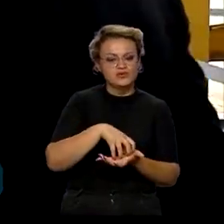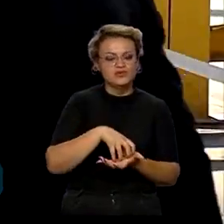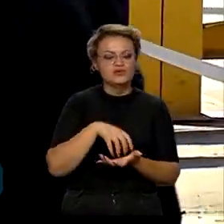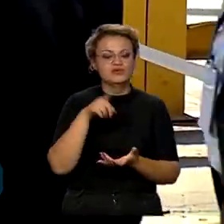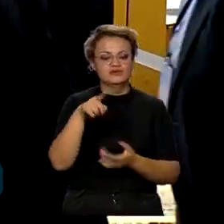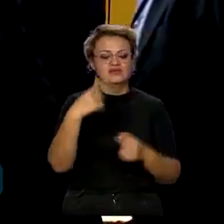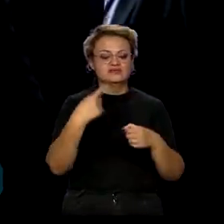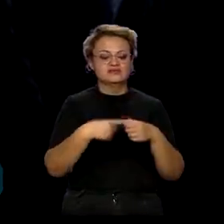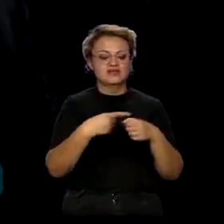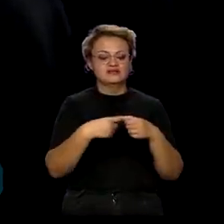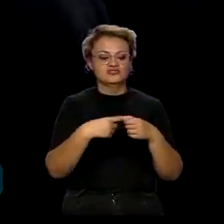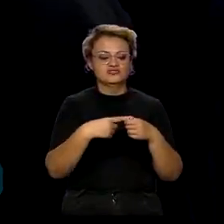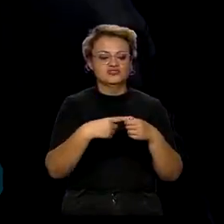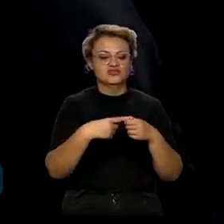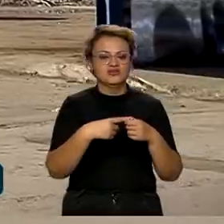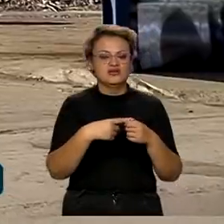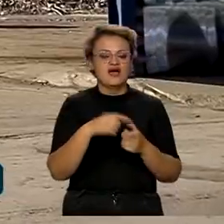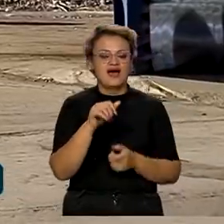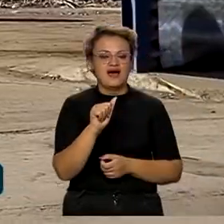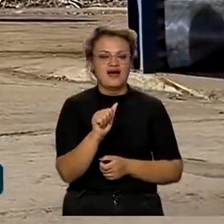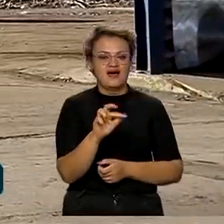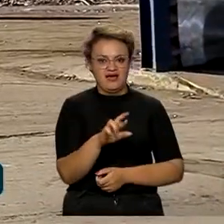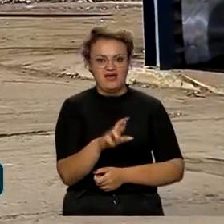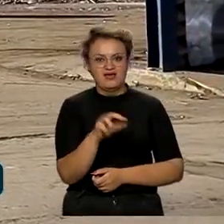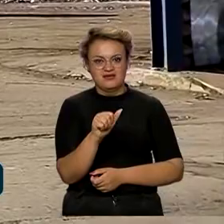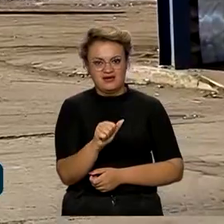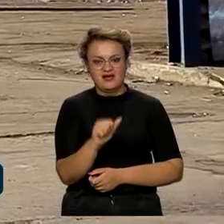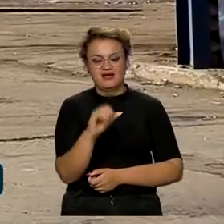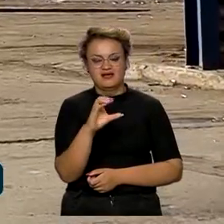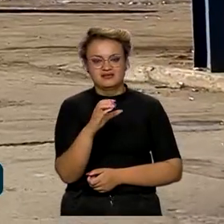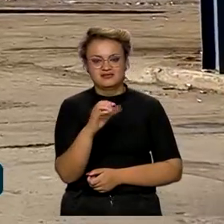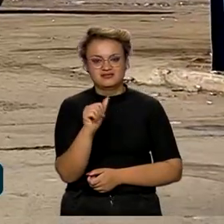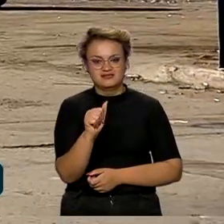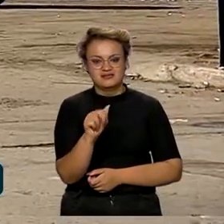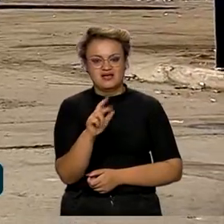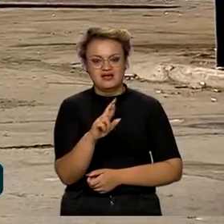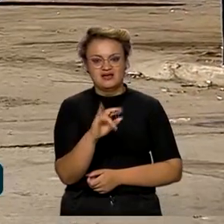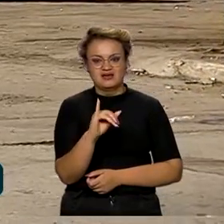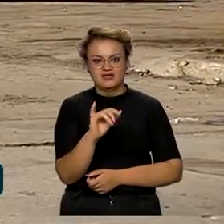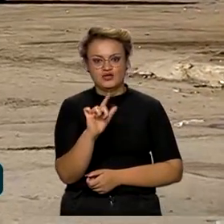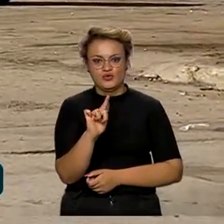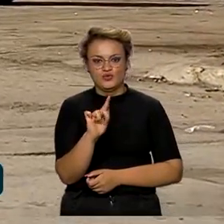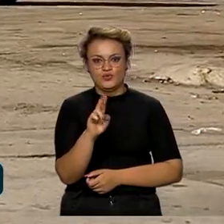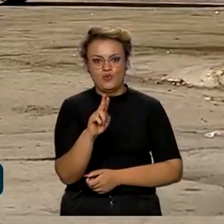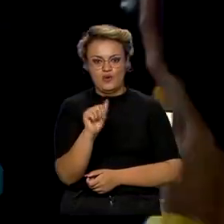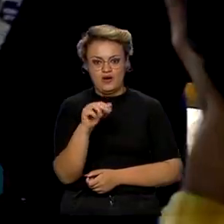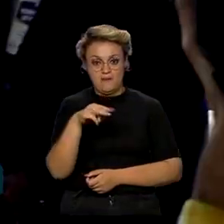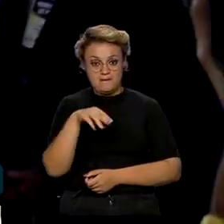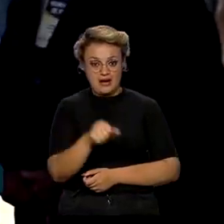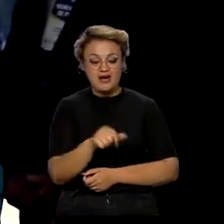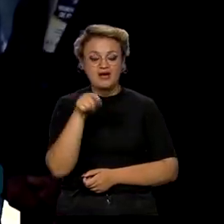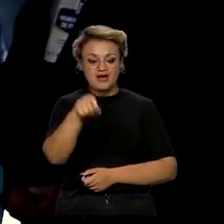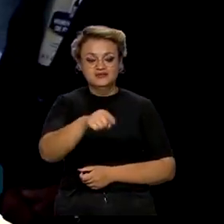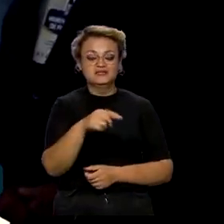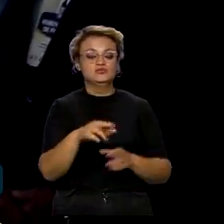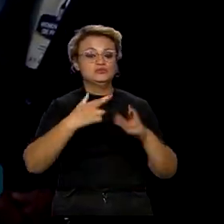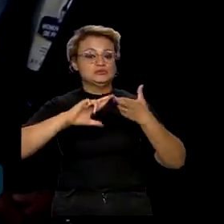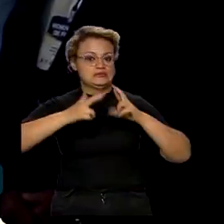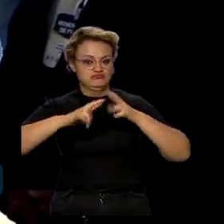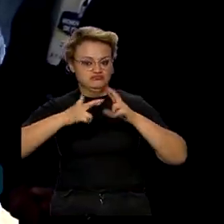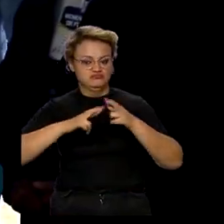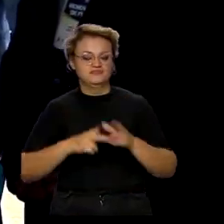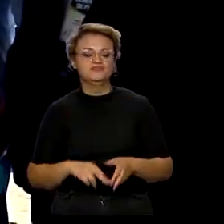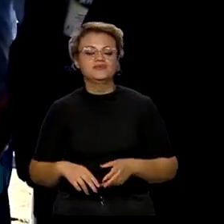Araçariguama, no oeste paulista. A empresa é a maior recicladora de metais da América Latina. Aqui, o presidente em